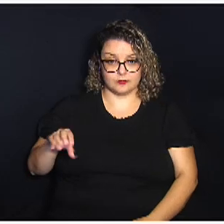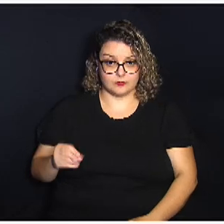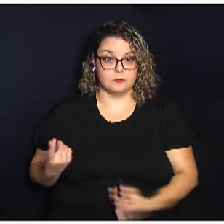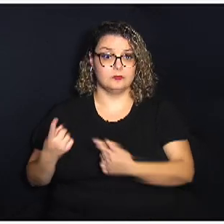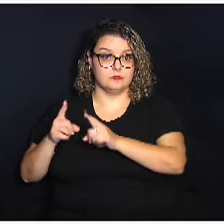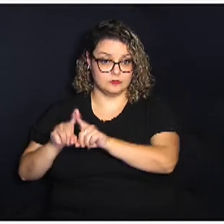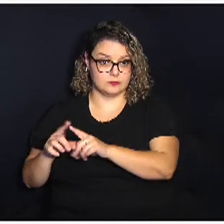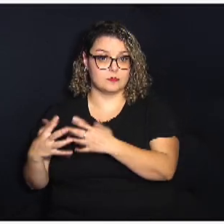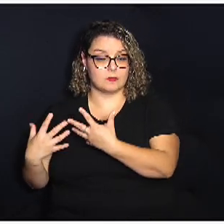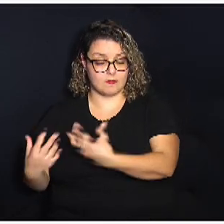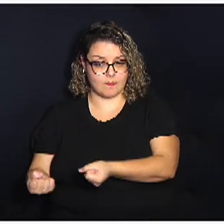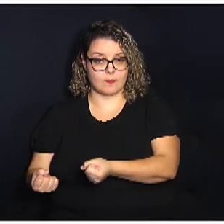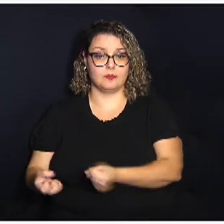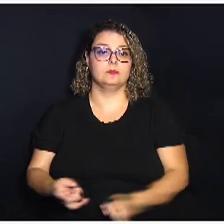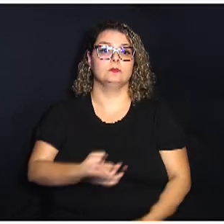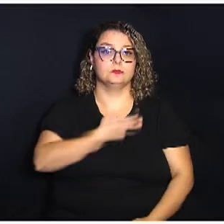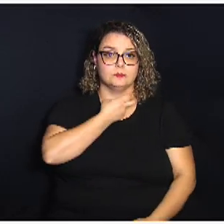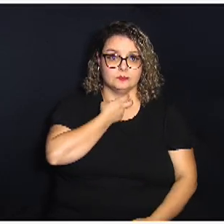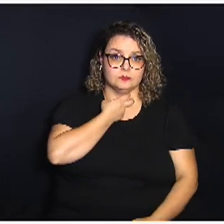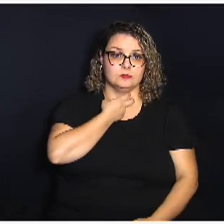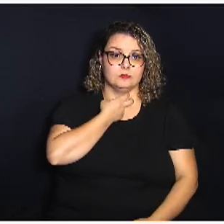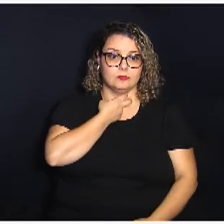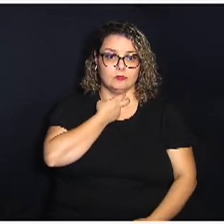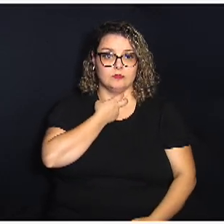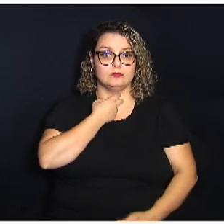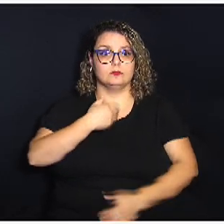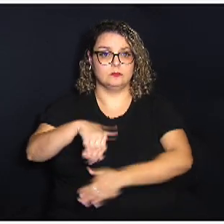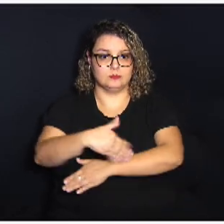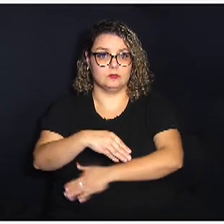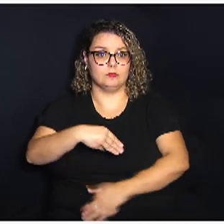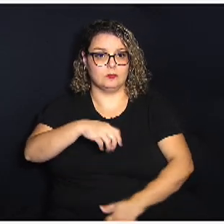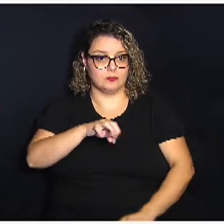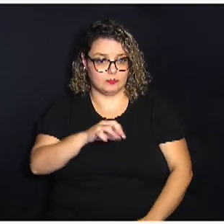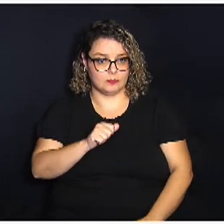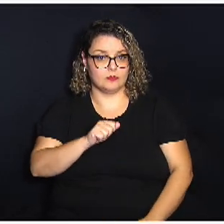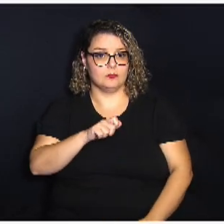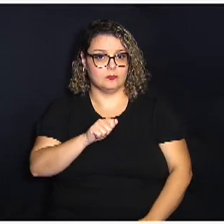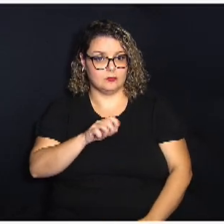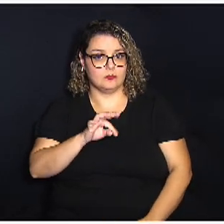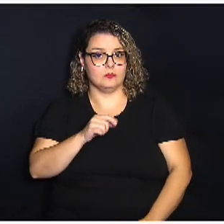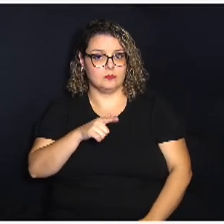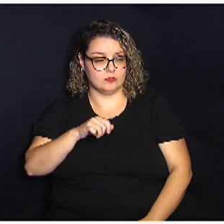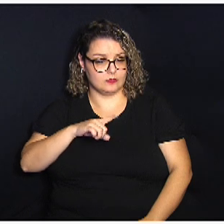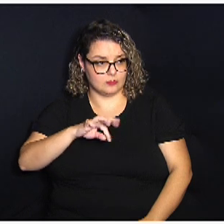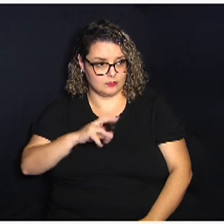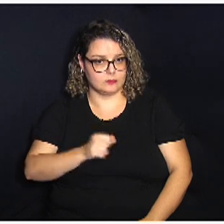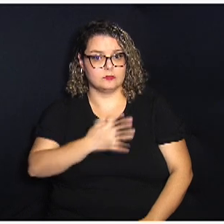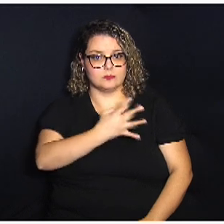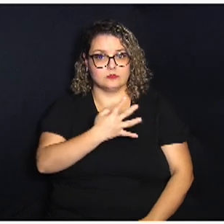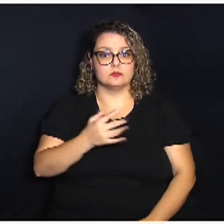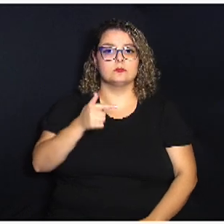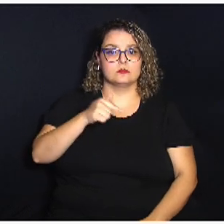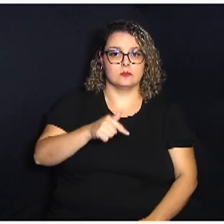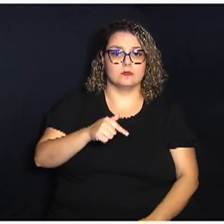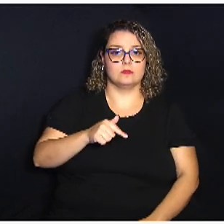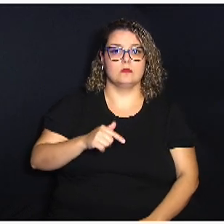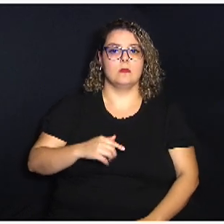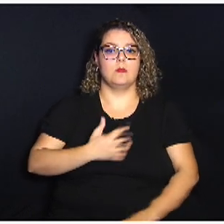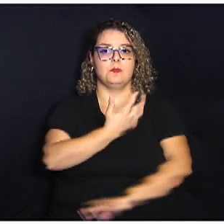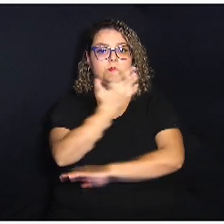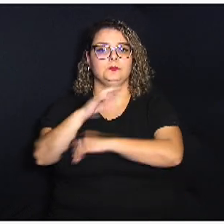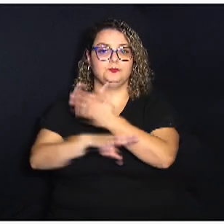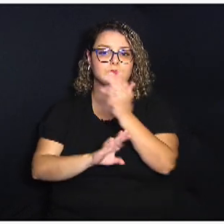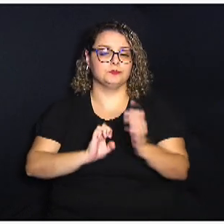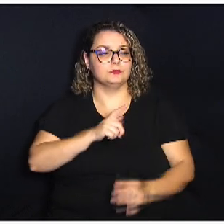eles vão estar recebendo esses morcegos. Que fica na rua Mata Atlântica, né? 447, no bosque de Barão Geraldo.